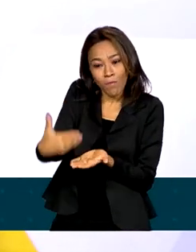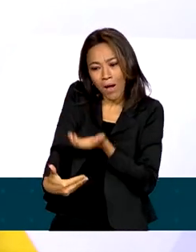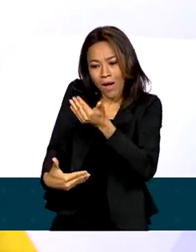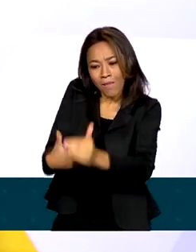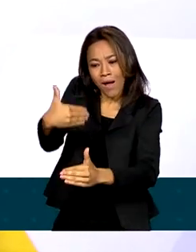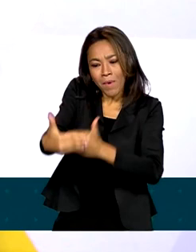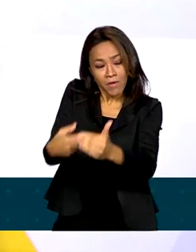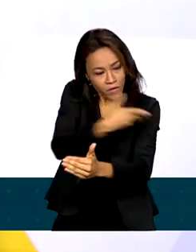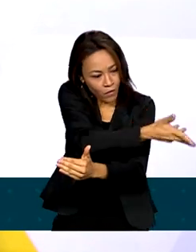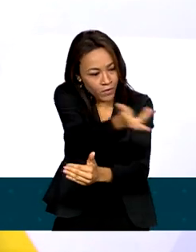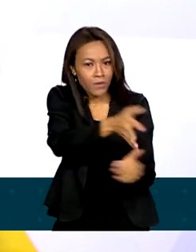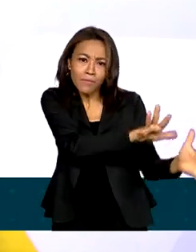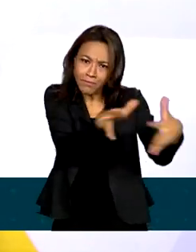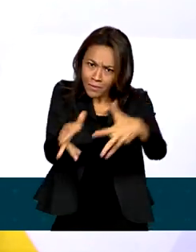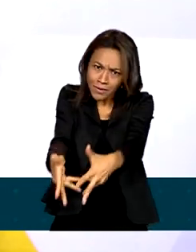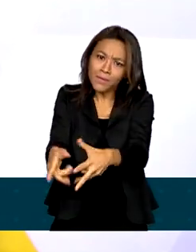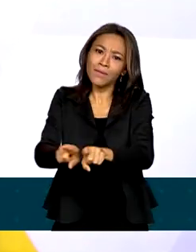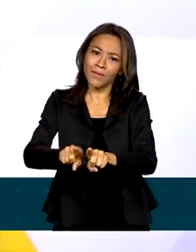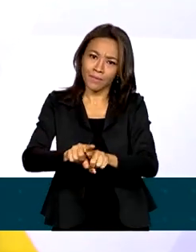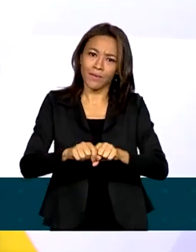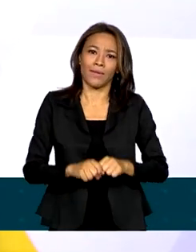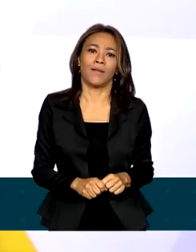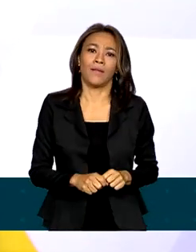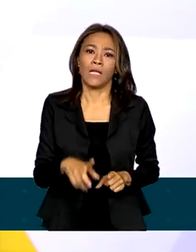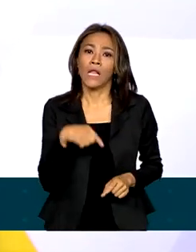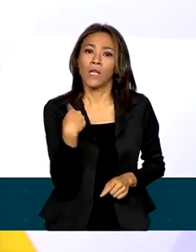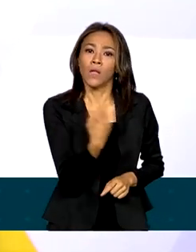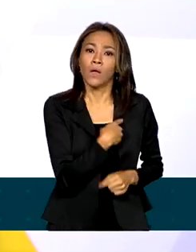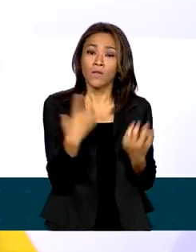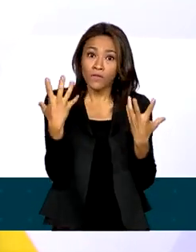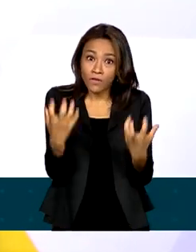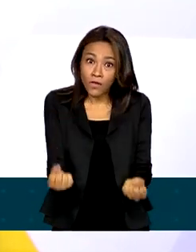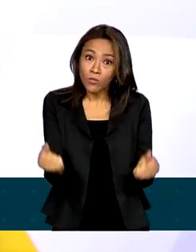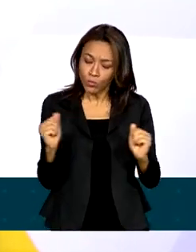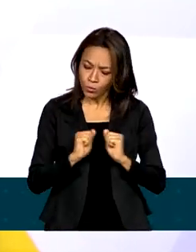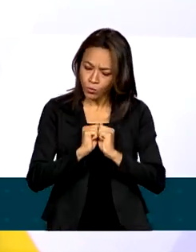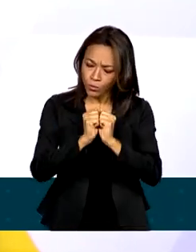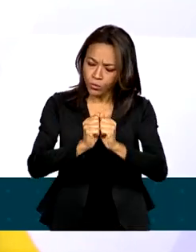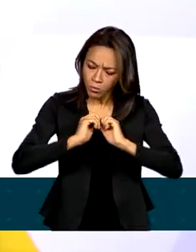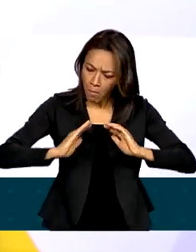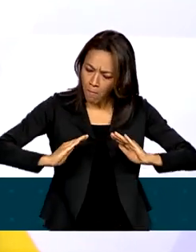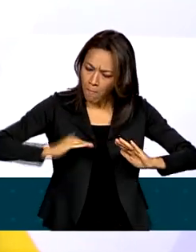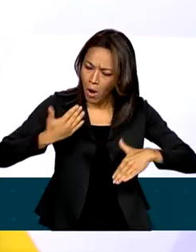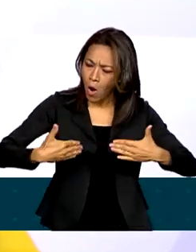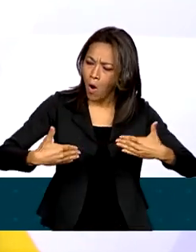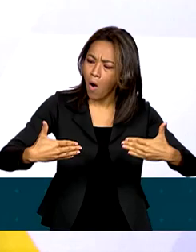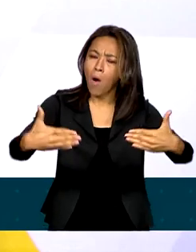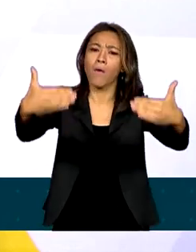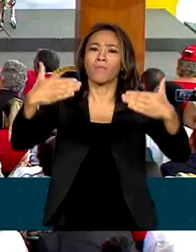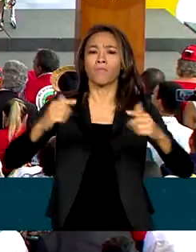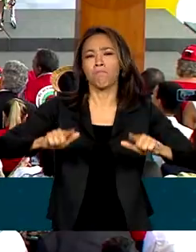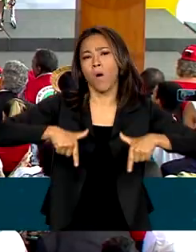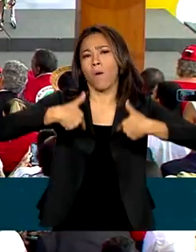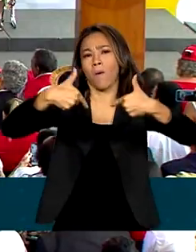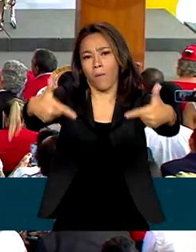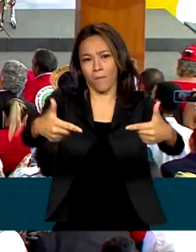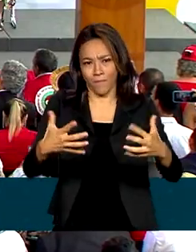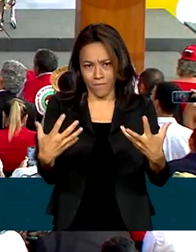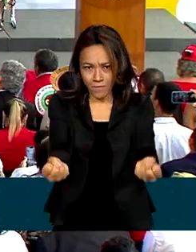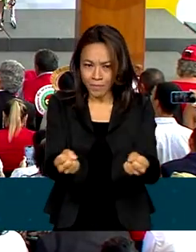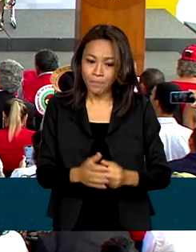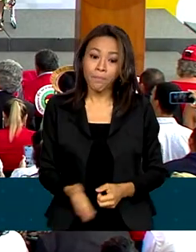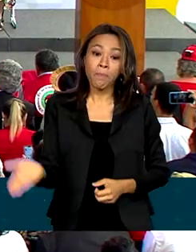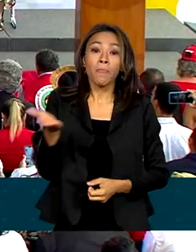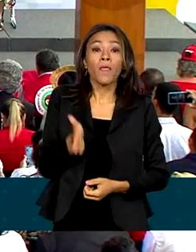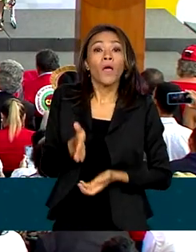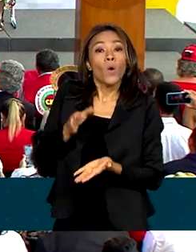parte desse início. Nós vamos crescer juntos, nós vamos realizar juntos. O Conselho de